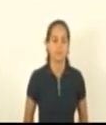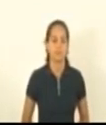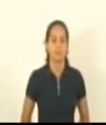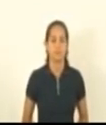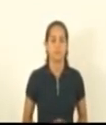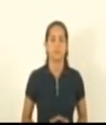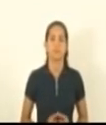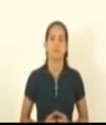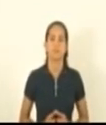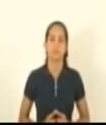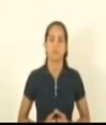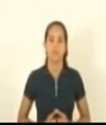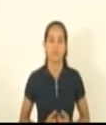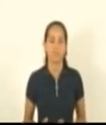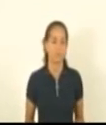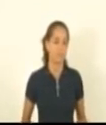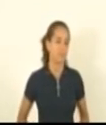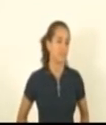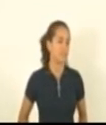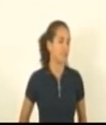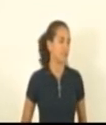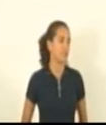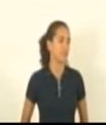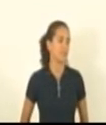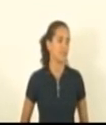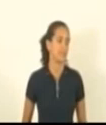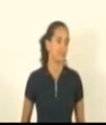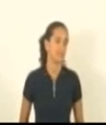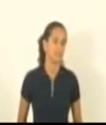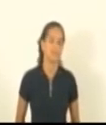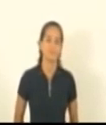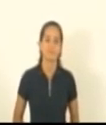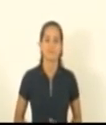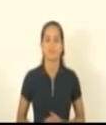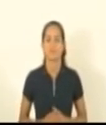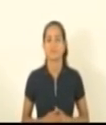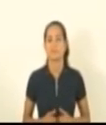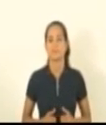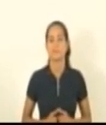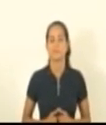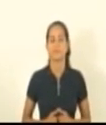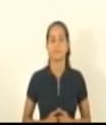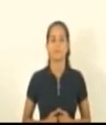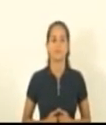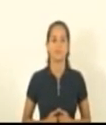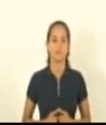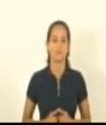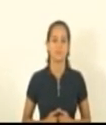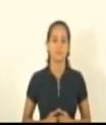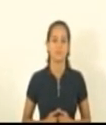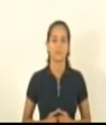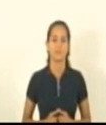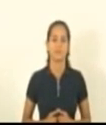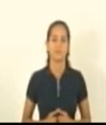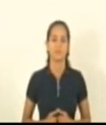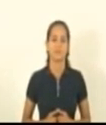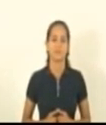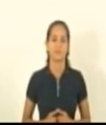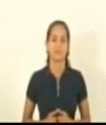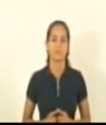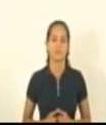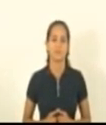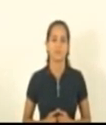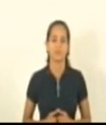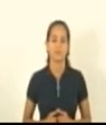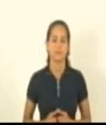essa votação é possível porque ontem na sessão após a sessão ordinária foram formadas as comissões de